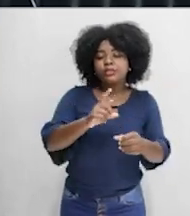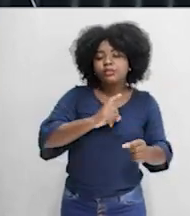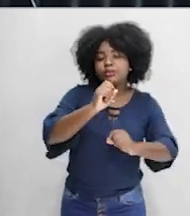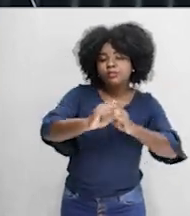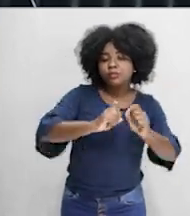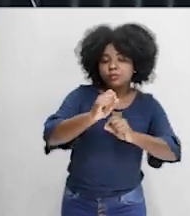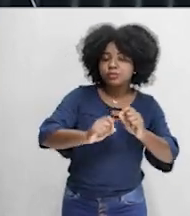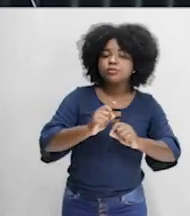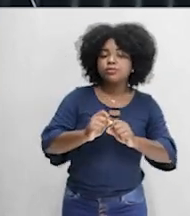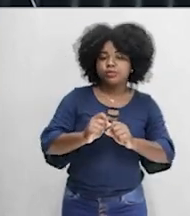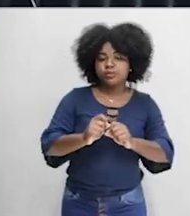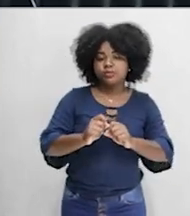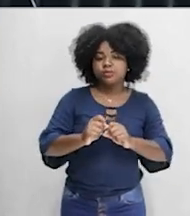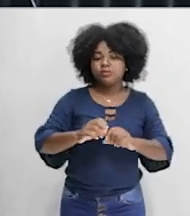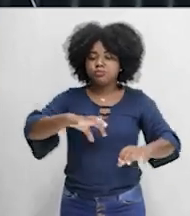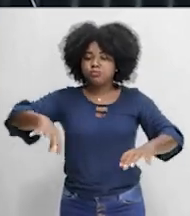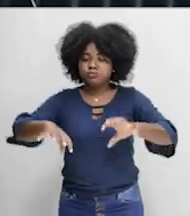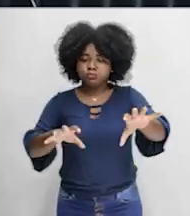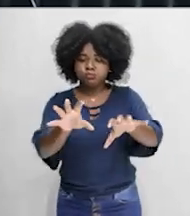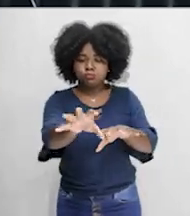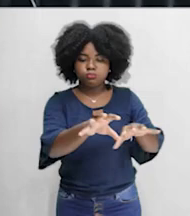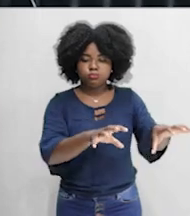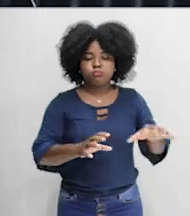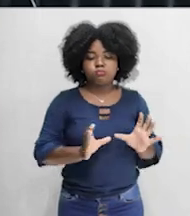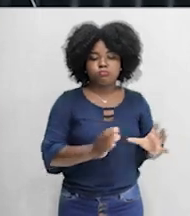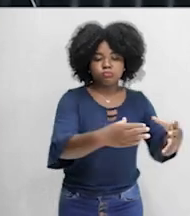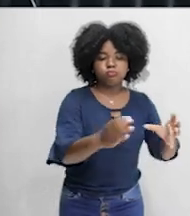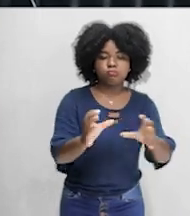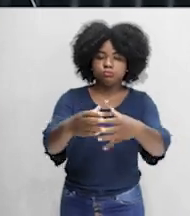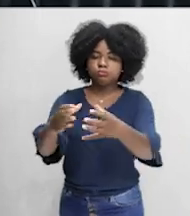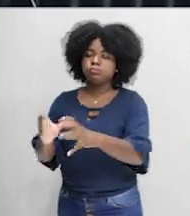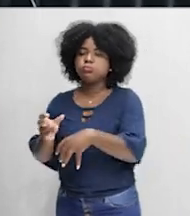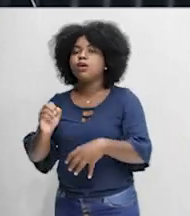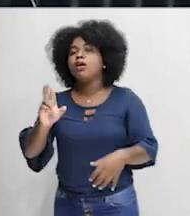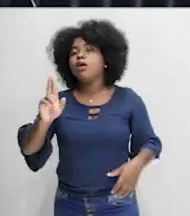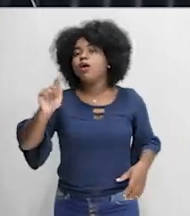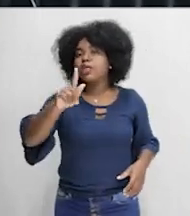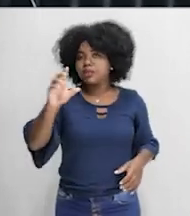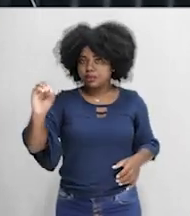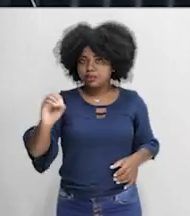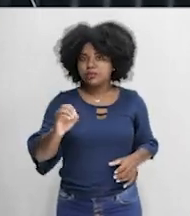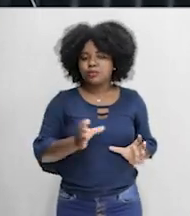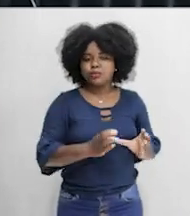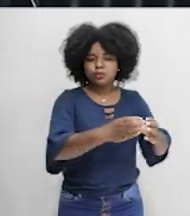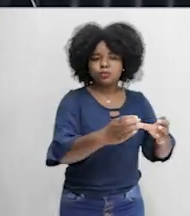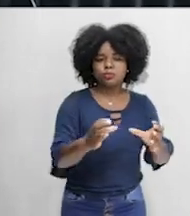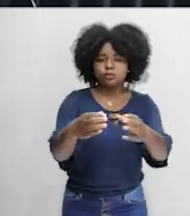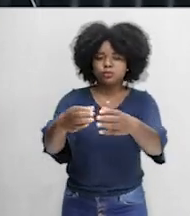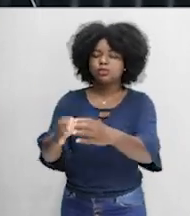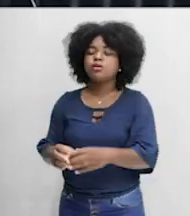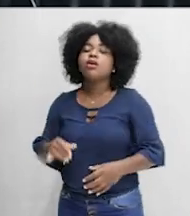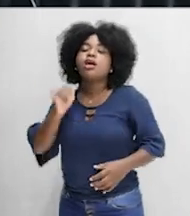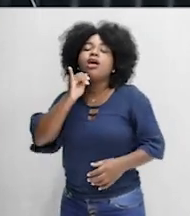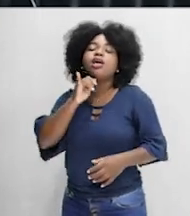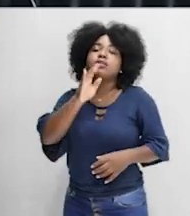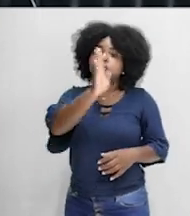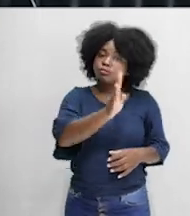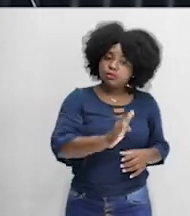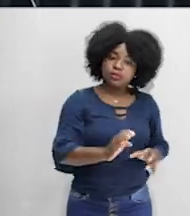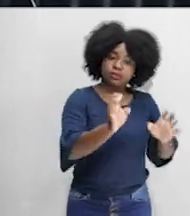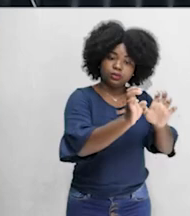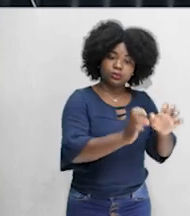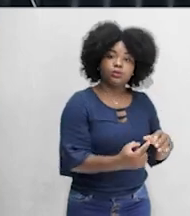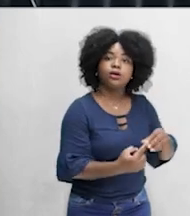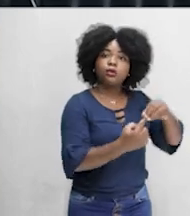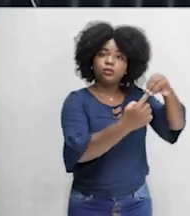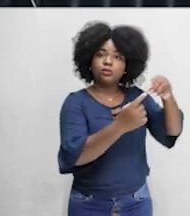inseridos aí os órgãos com as suas devidas atribuições e responsabilidades, né? Então, por exemplo, no caso do Brasil, estrutura única, mas aí